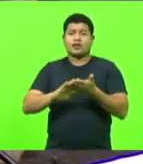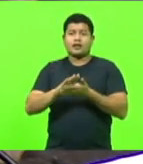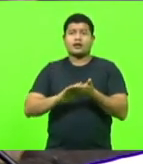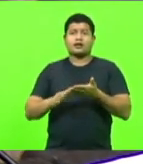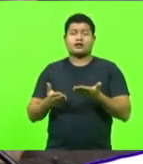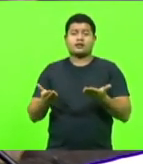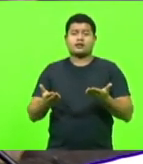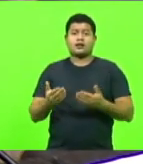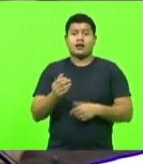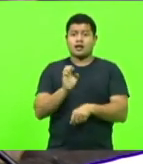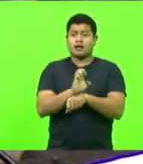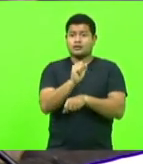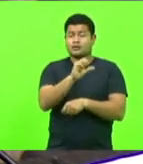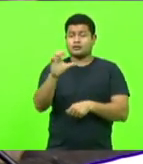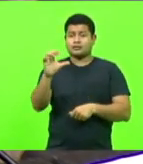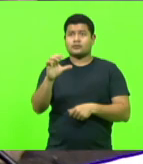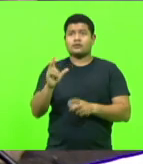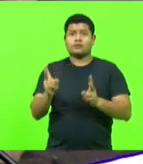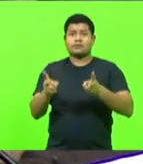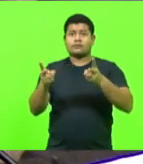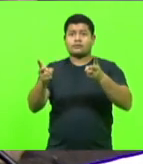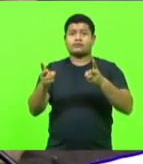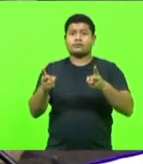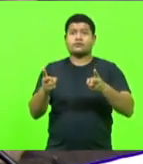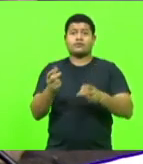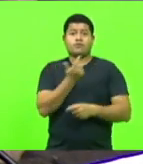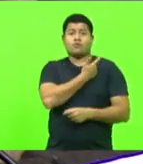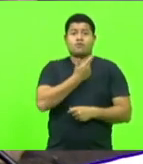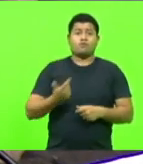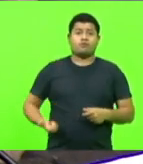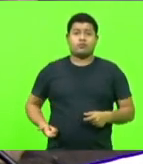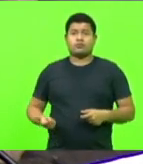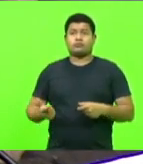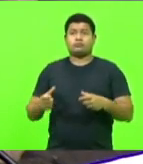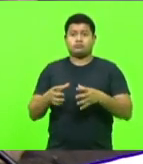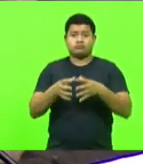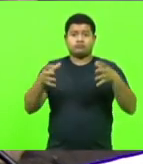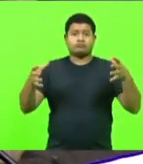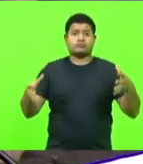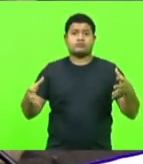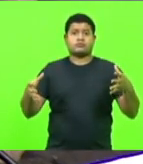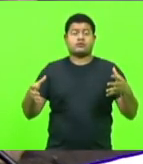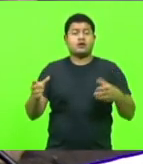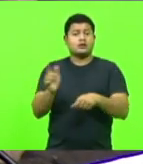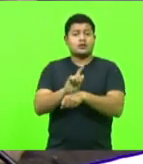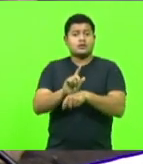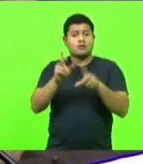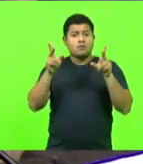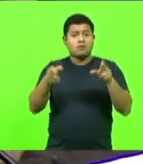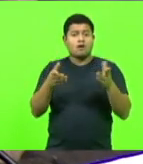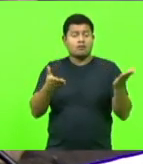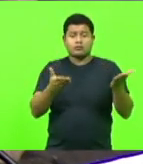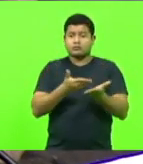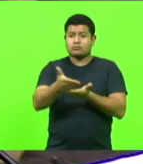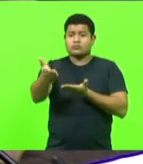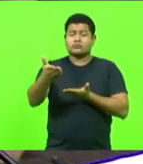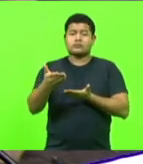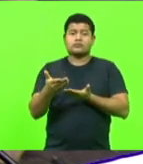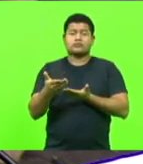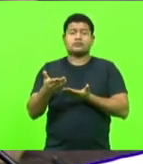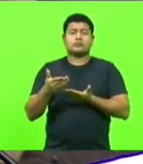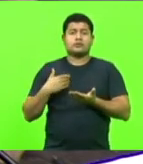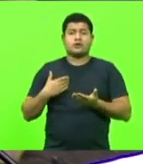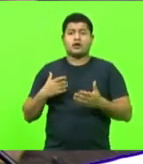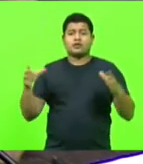Santa Catarina continua com o Estado do tamanho em que essa gestão começou. Nós não conseguimos diminuir nada, não